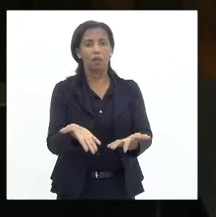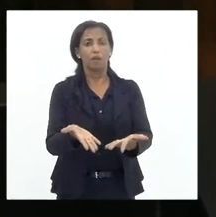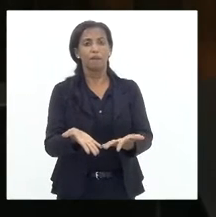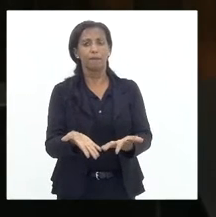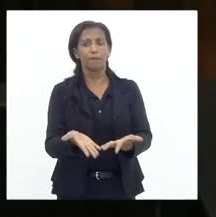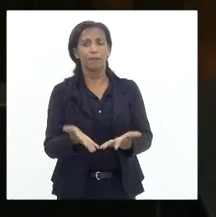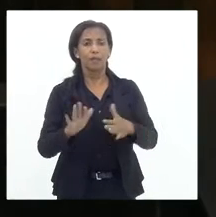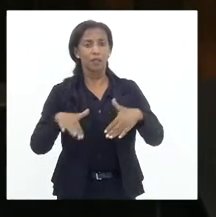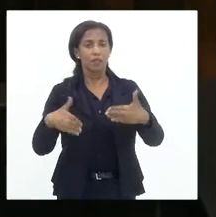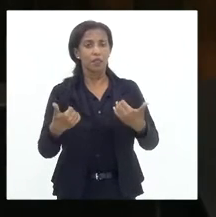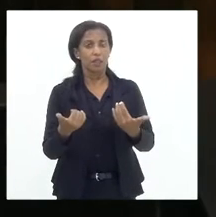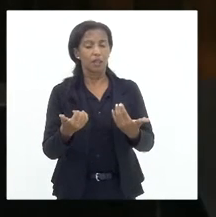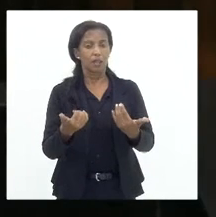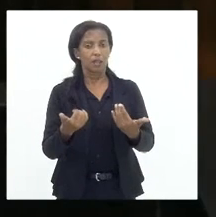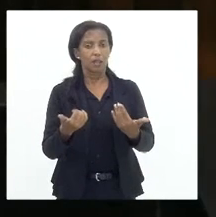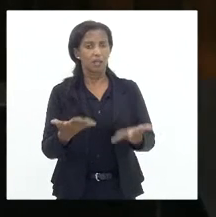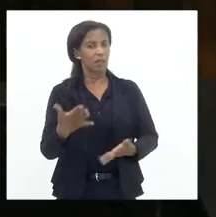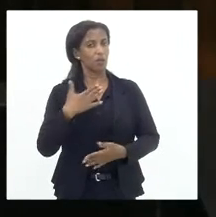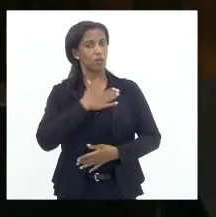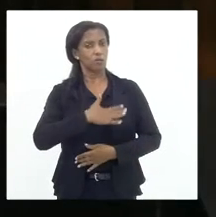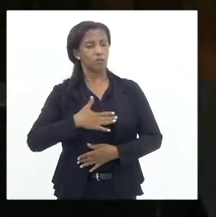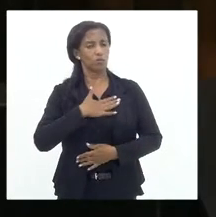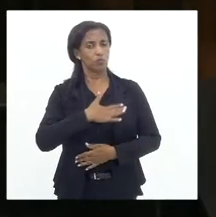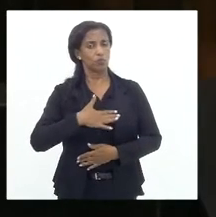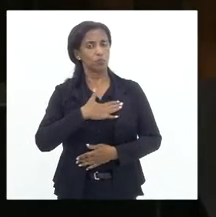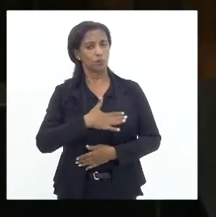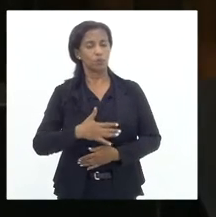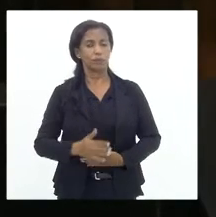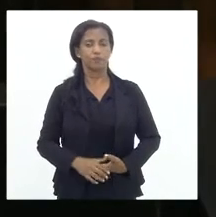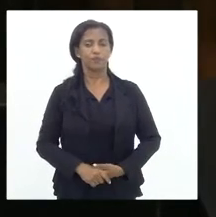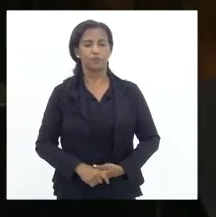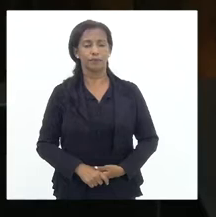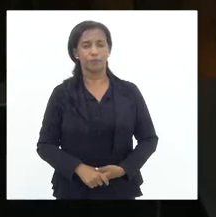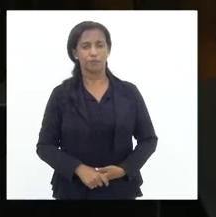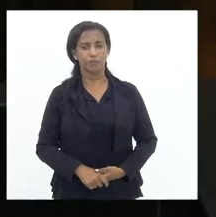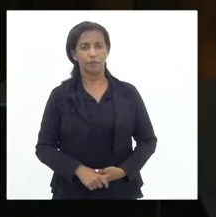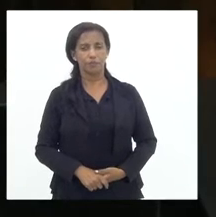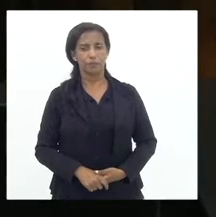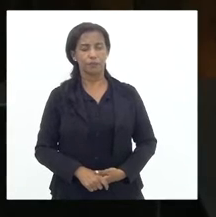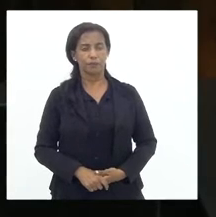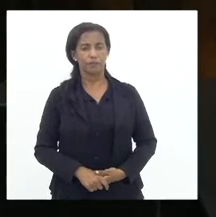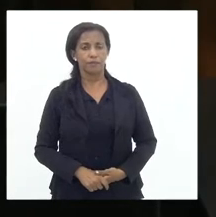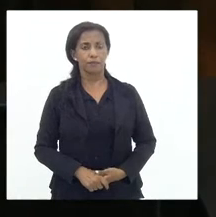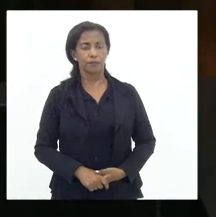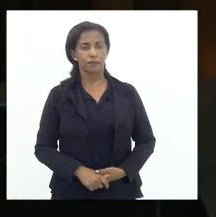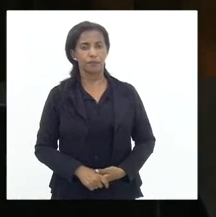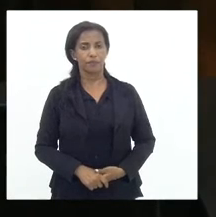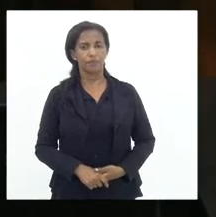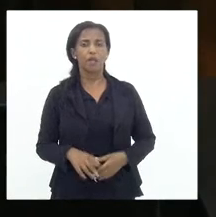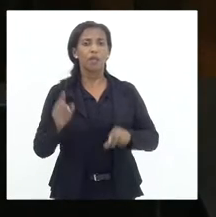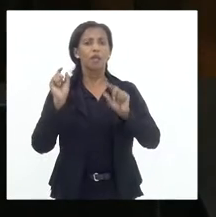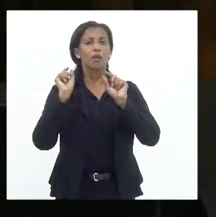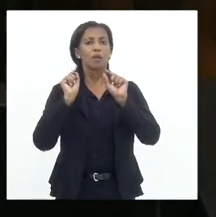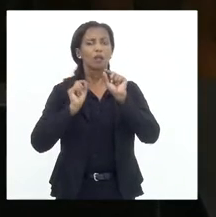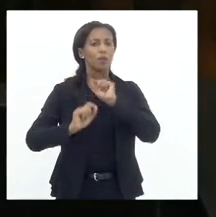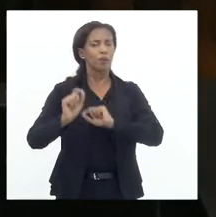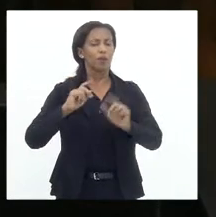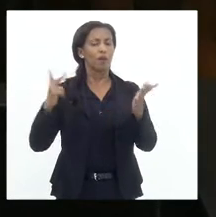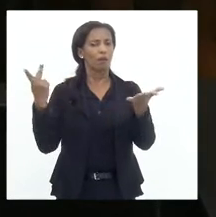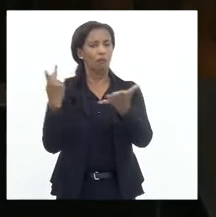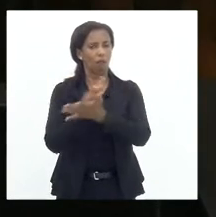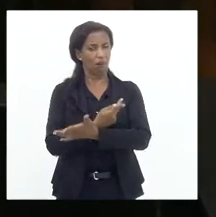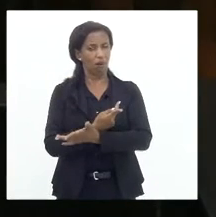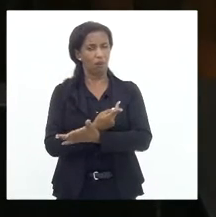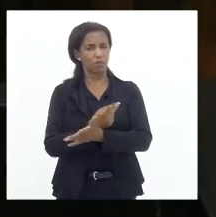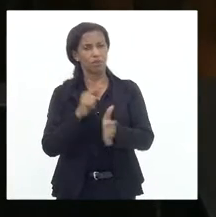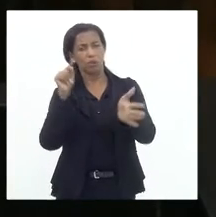enfim, uma satisfação. E o que foi colocado dentro dos questionamentos que